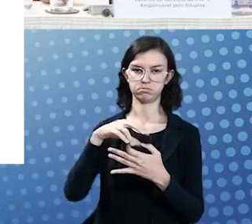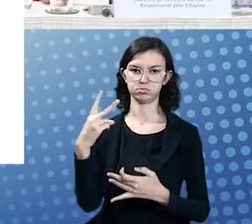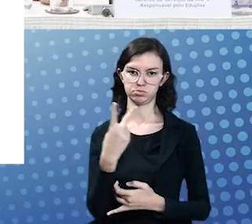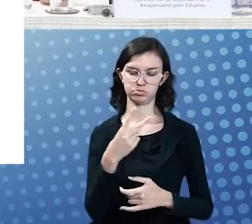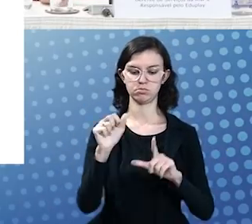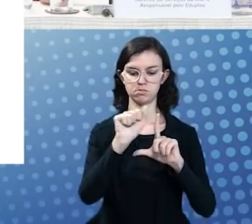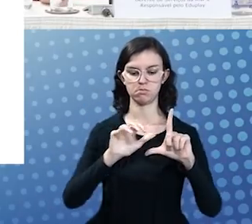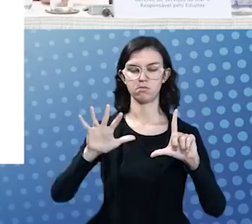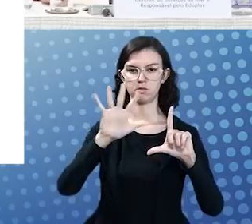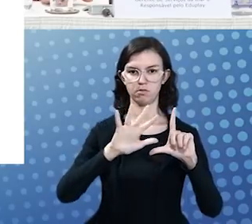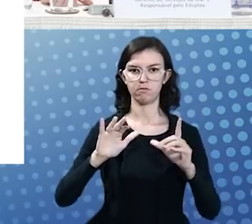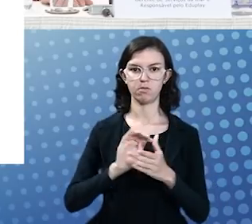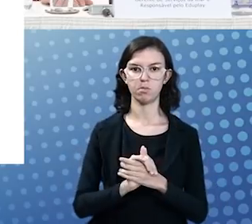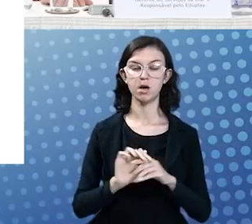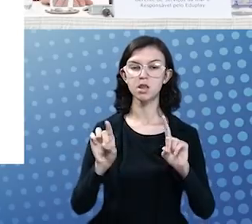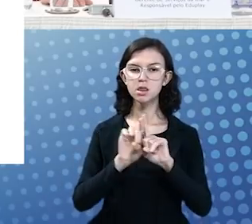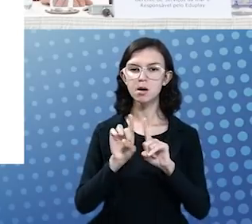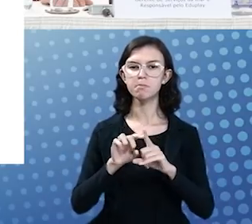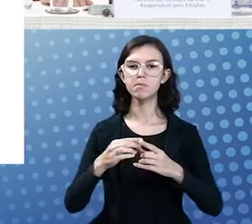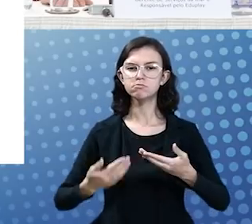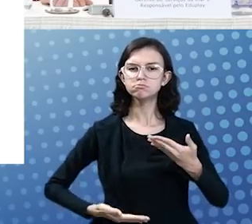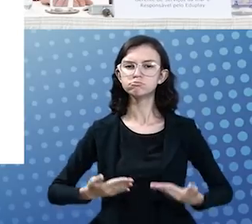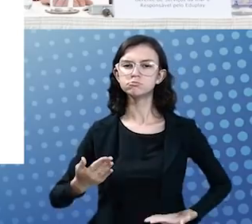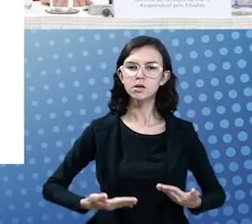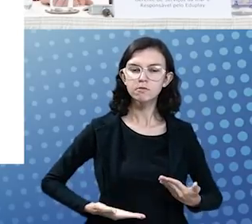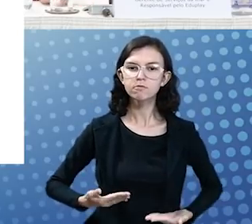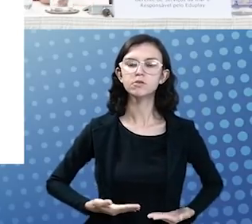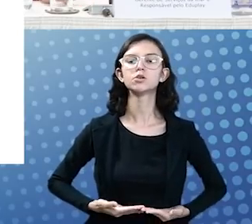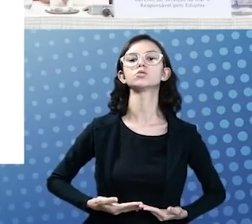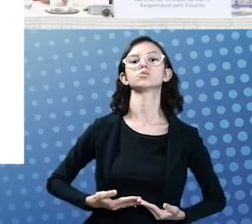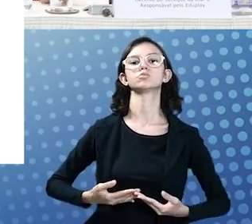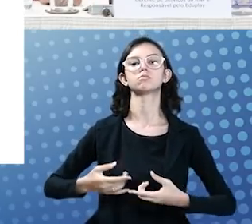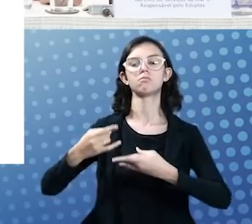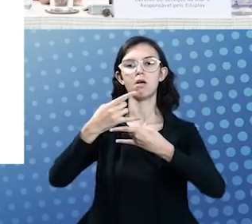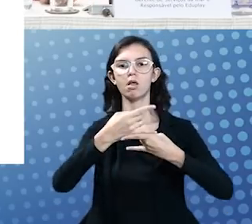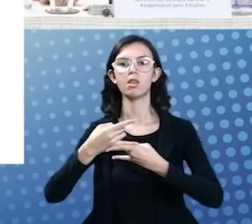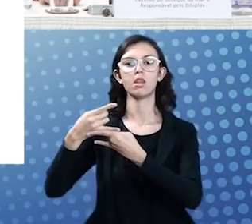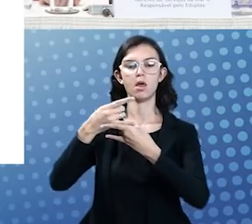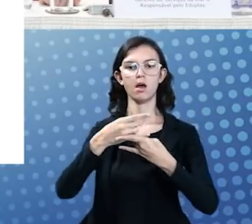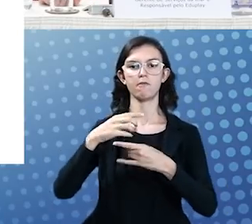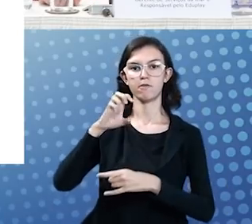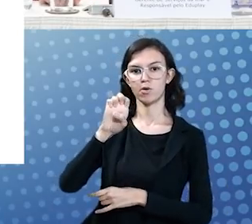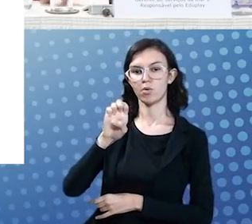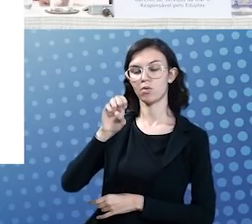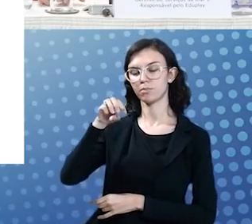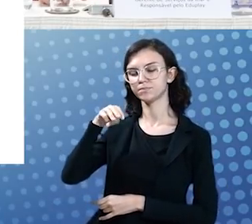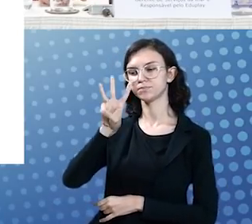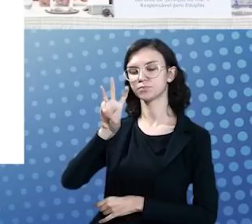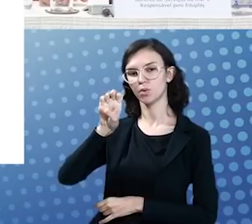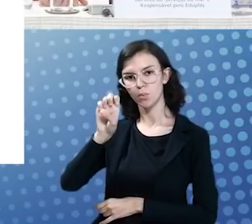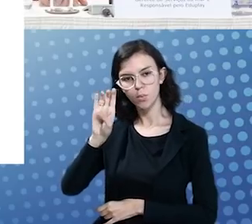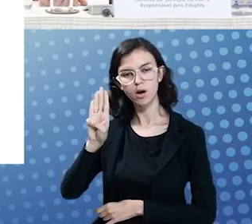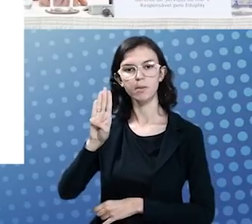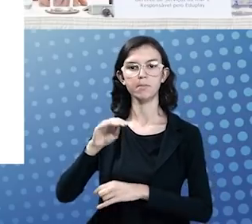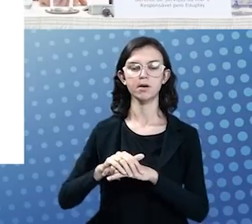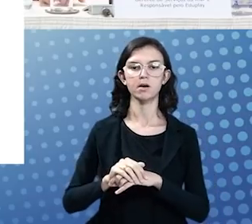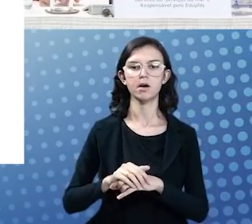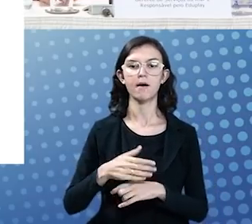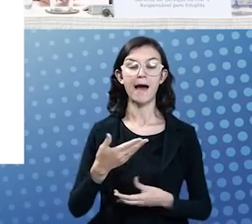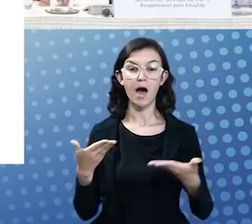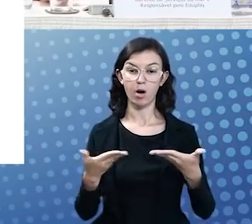e, por essa razão, a gente optou por essa integração e também com o serviço de conferência web que também é da RNP.